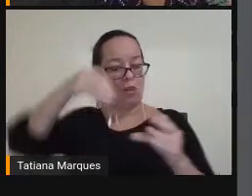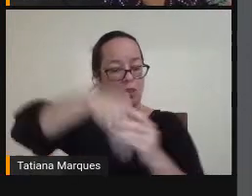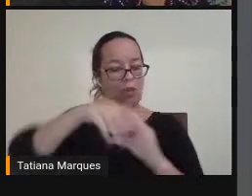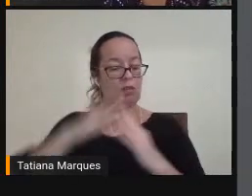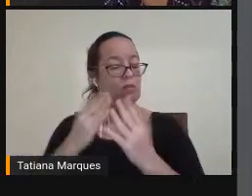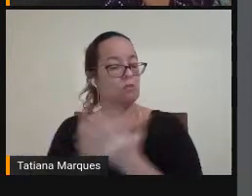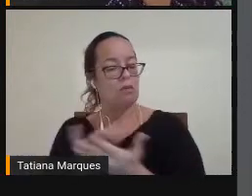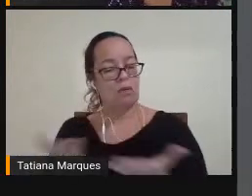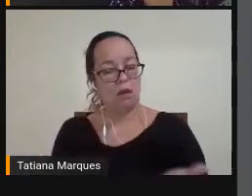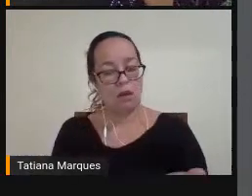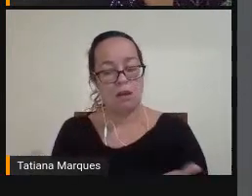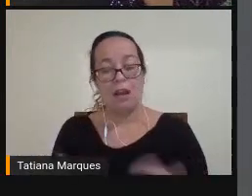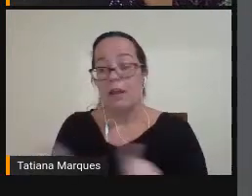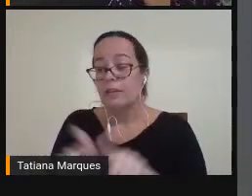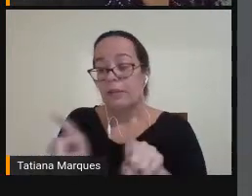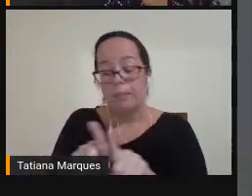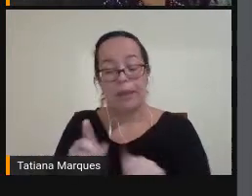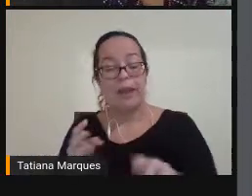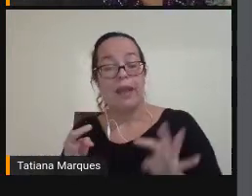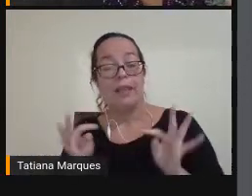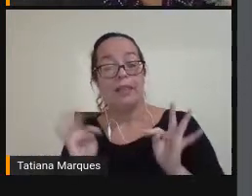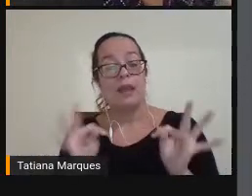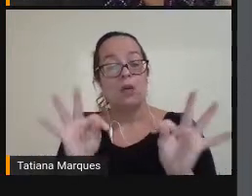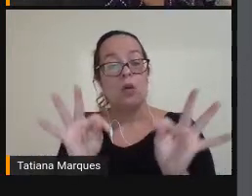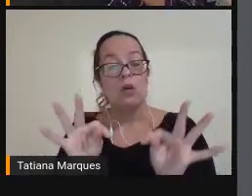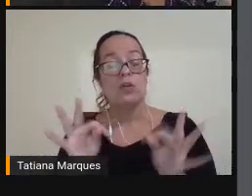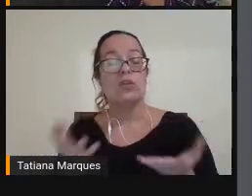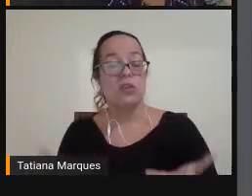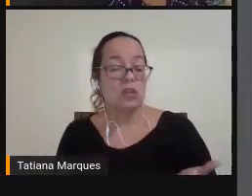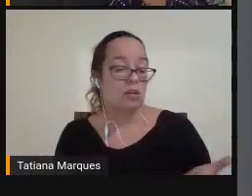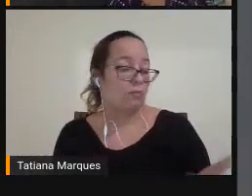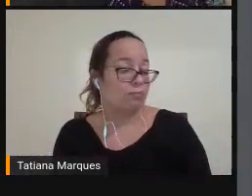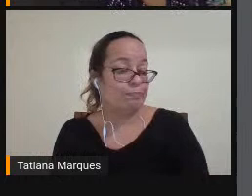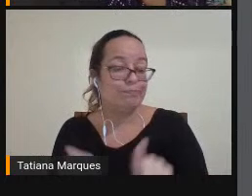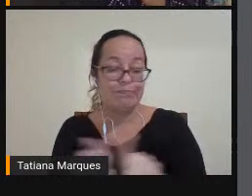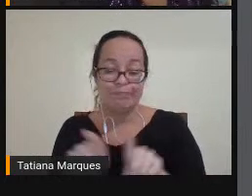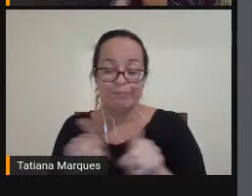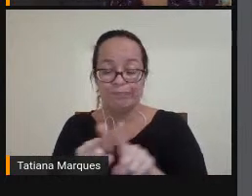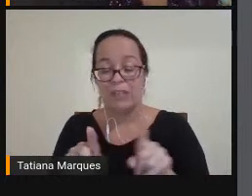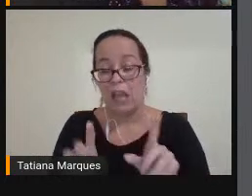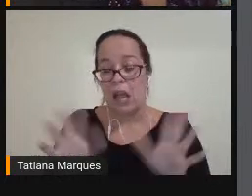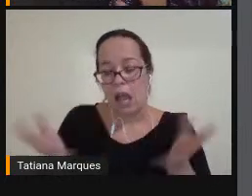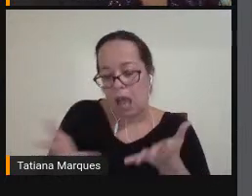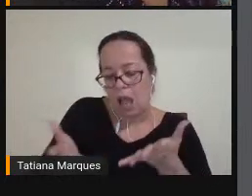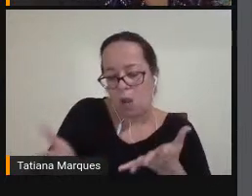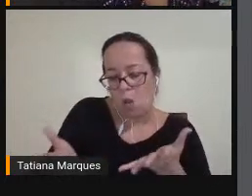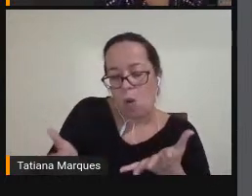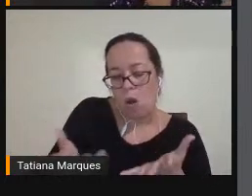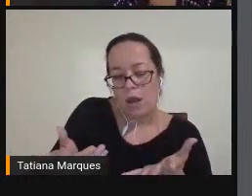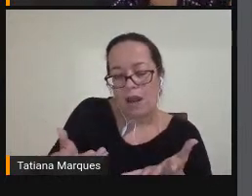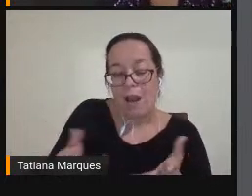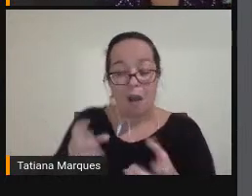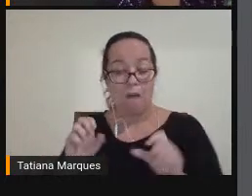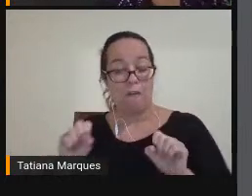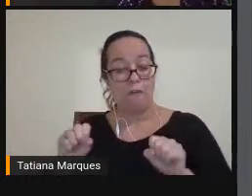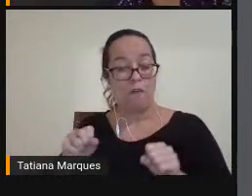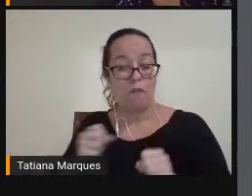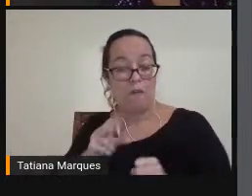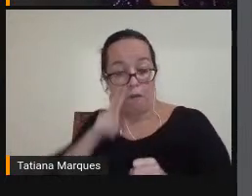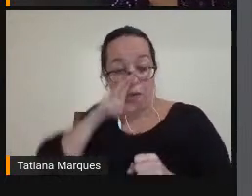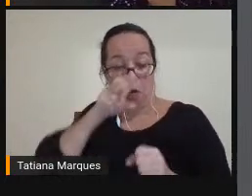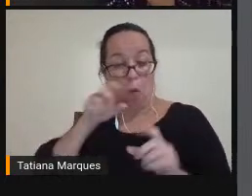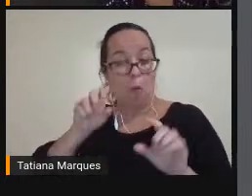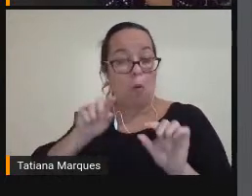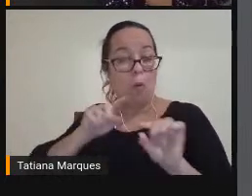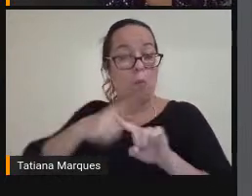As tecnologias Digitais Agora Estão muito Fortes Né Já que Nós estamos Ainda